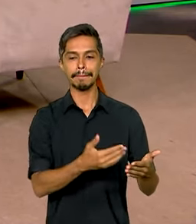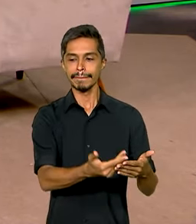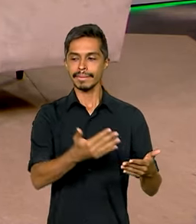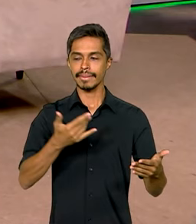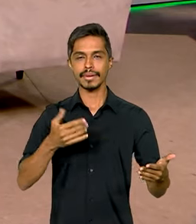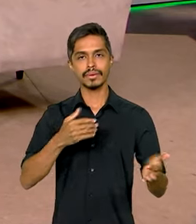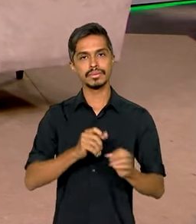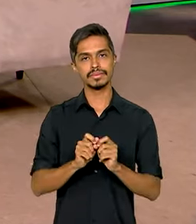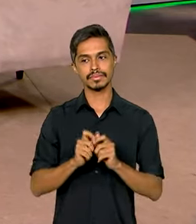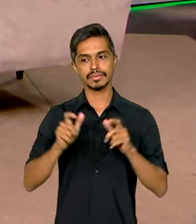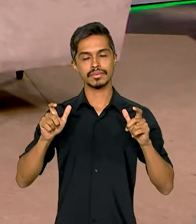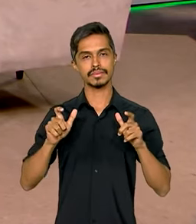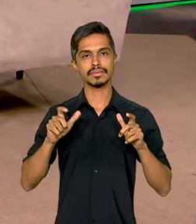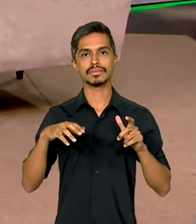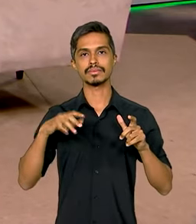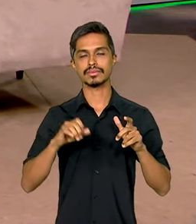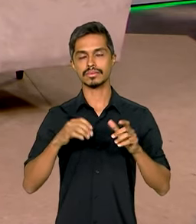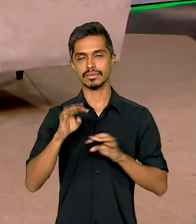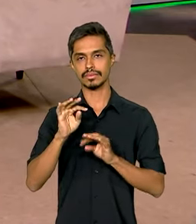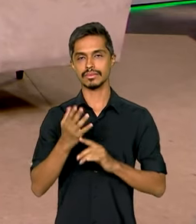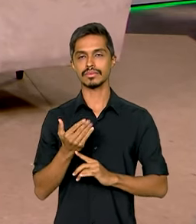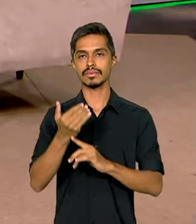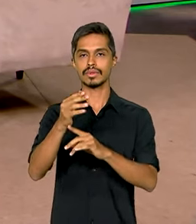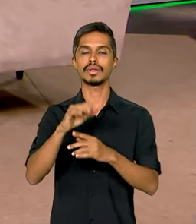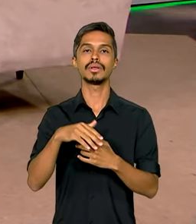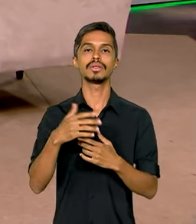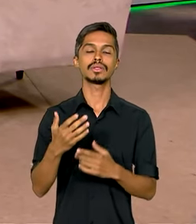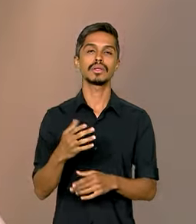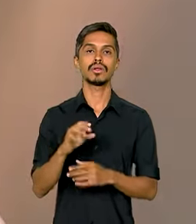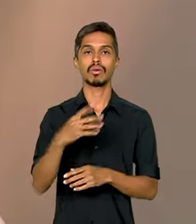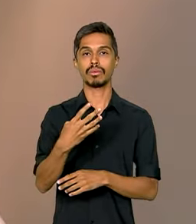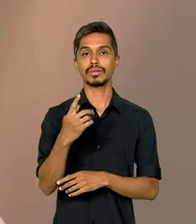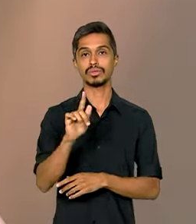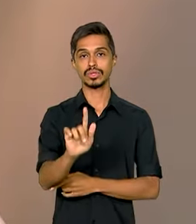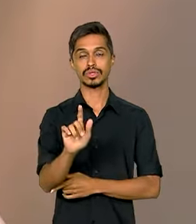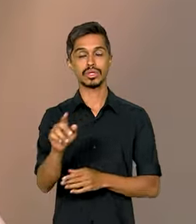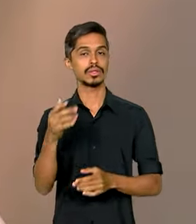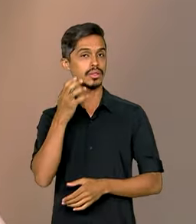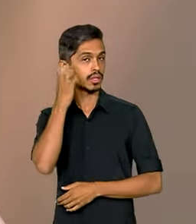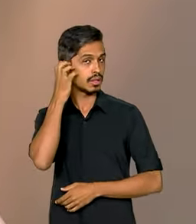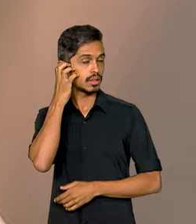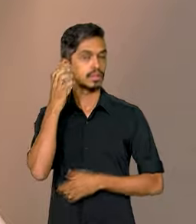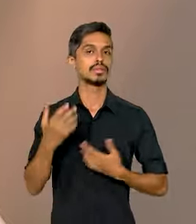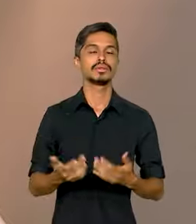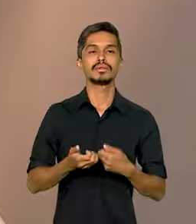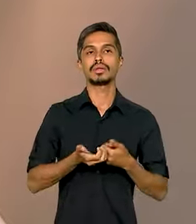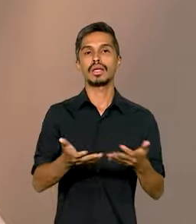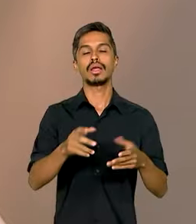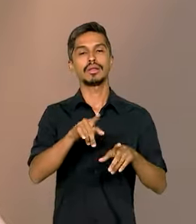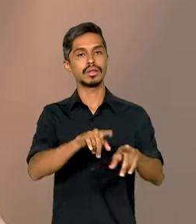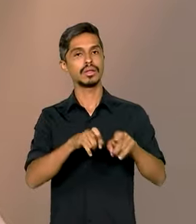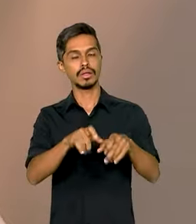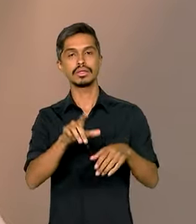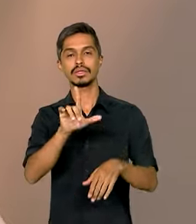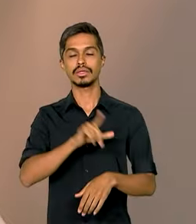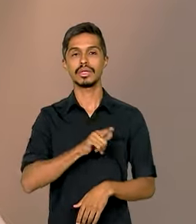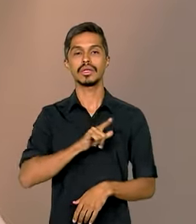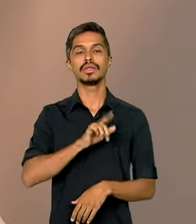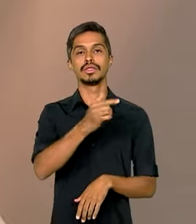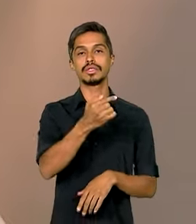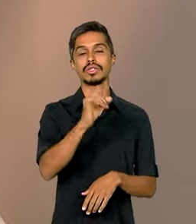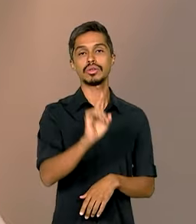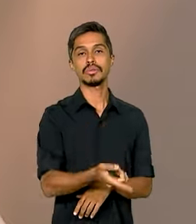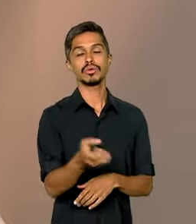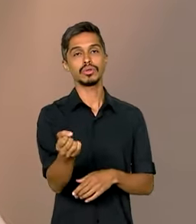ampliação da tecnologia 4G, da banda larga móvel, para comunidades rurais. Então, vão ser mais de 7 mil novas